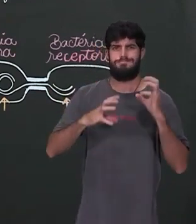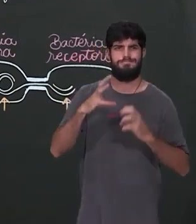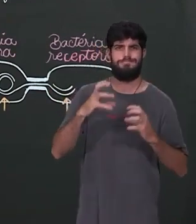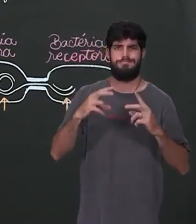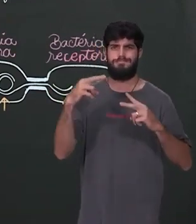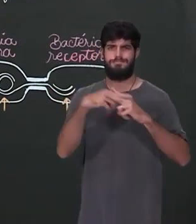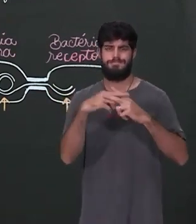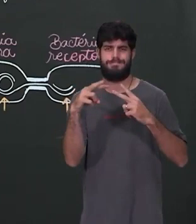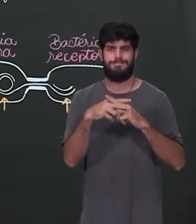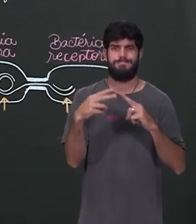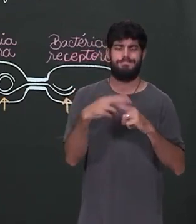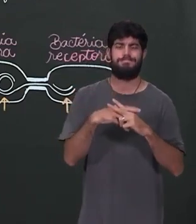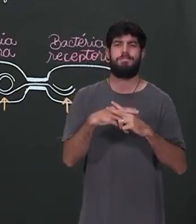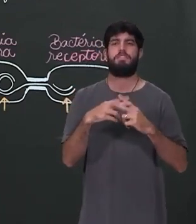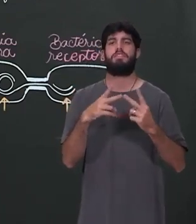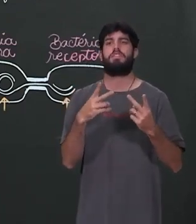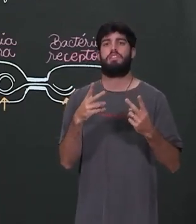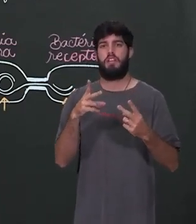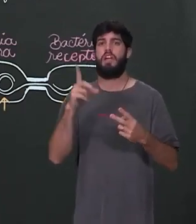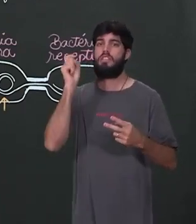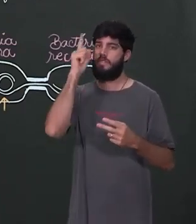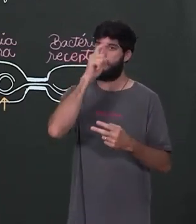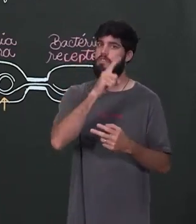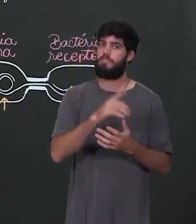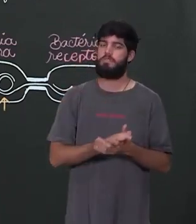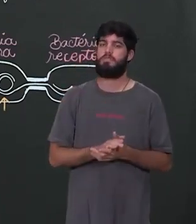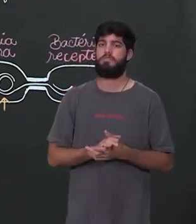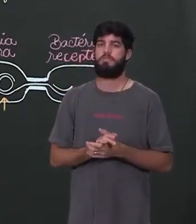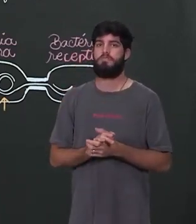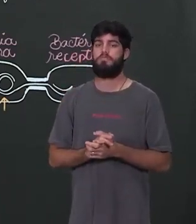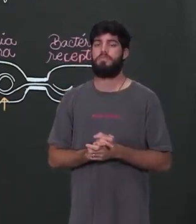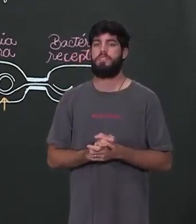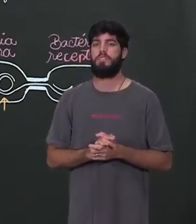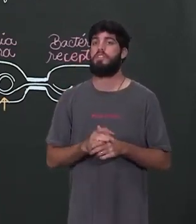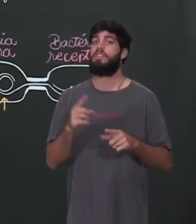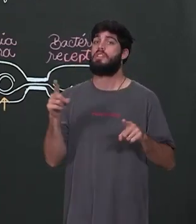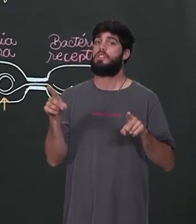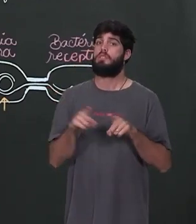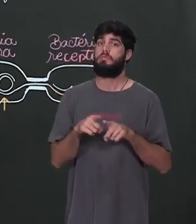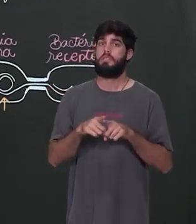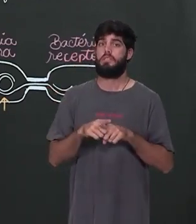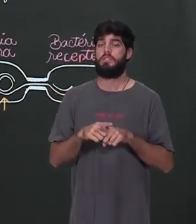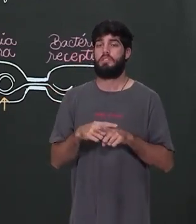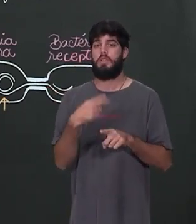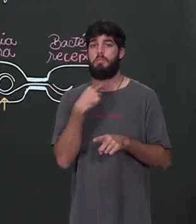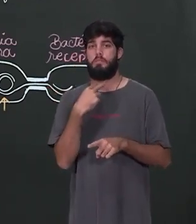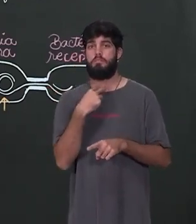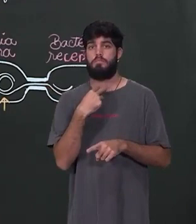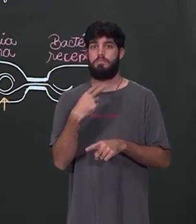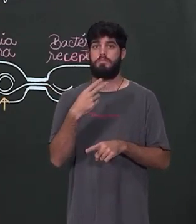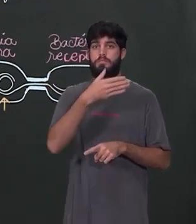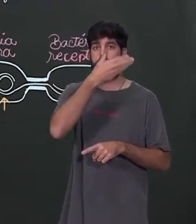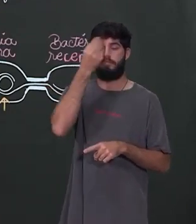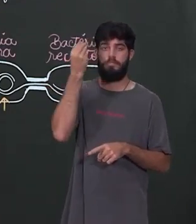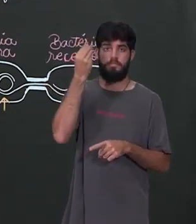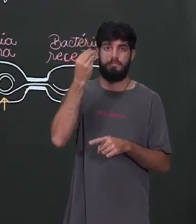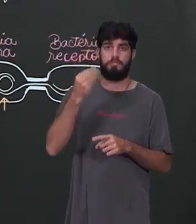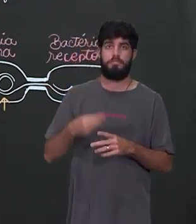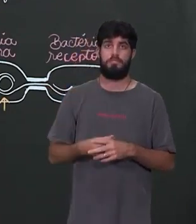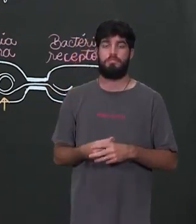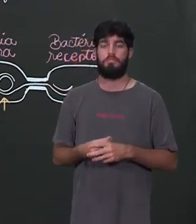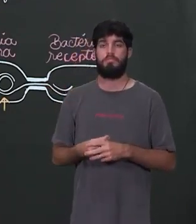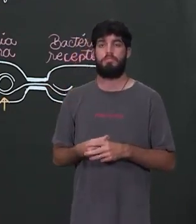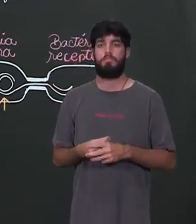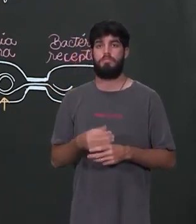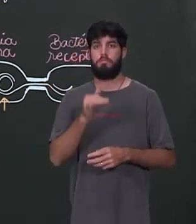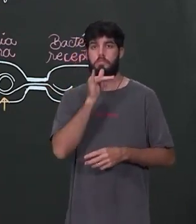achar esse parceiro. Então, ela é um tanto quanto desafiadora. E não podemos esquecer e dar essa ênfase. Mesmo seres